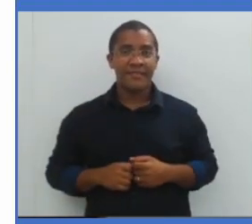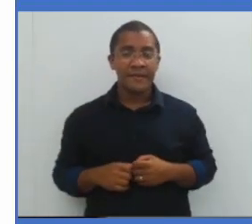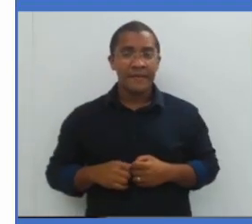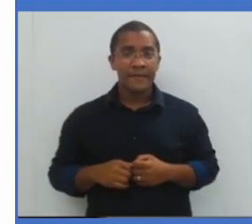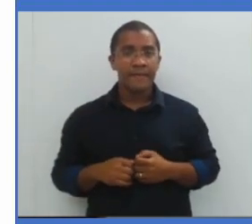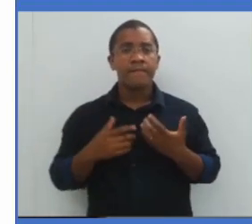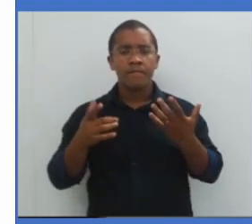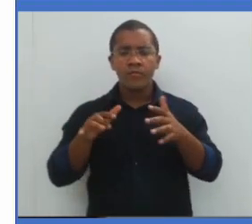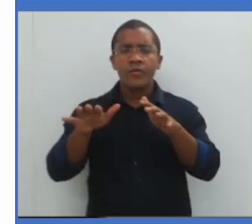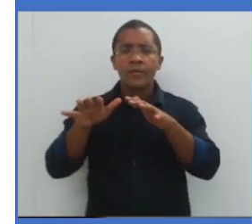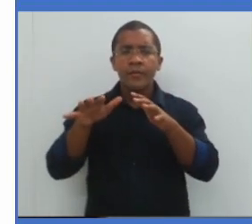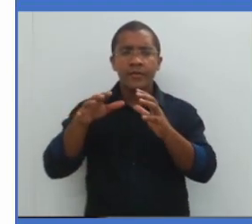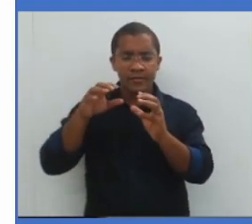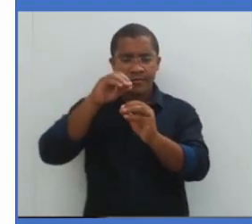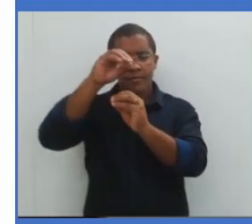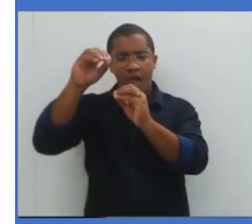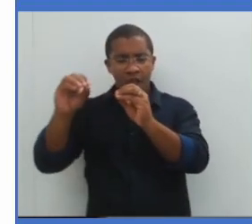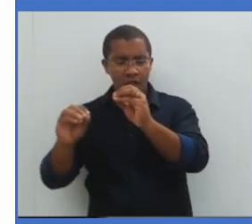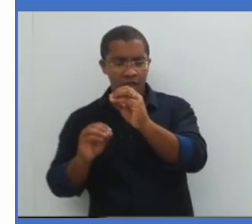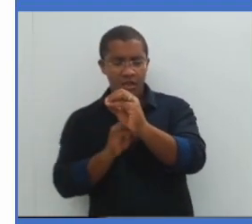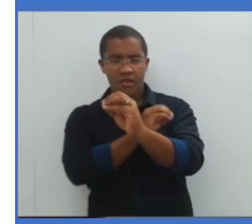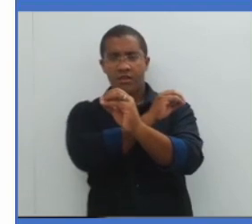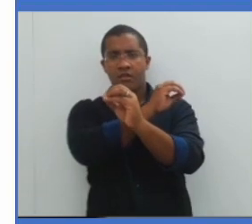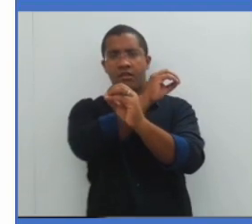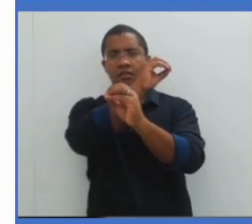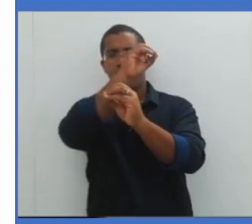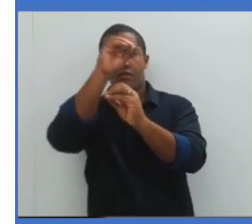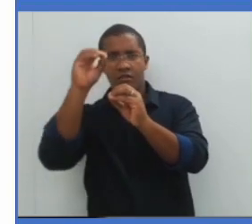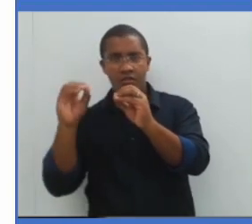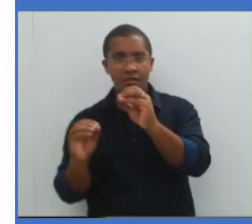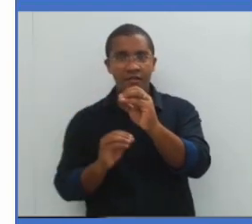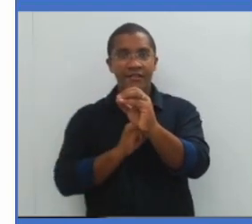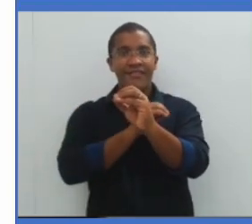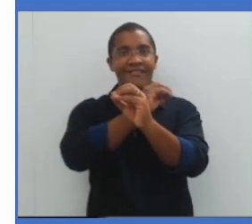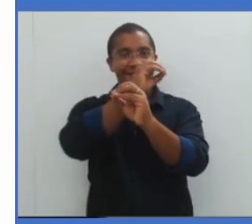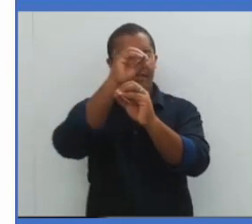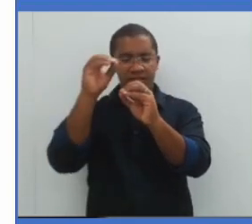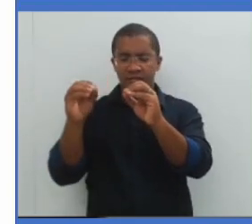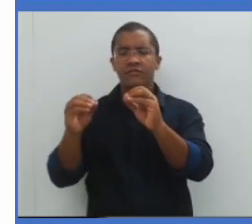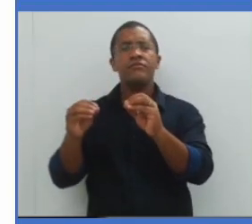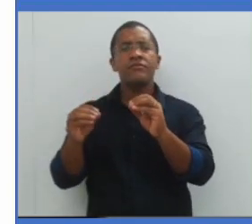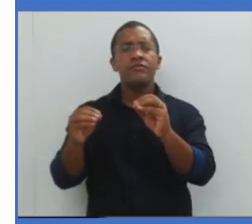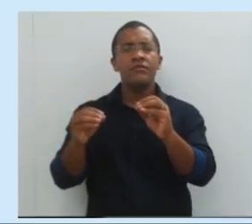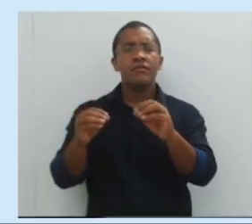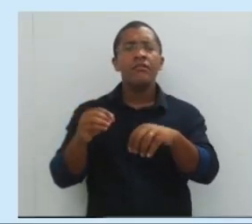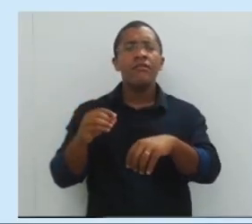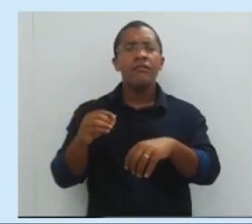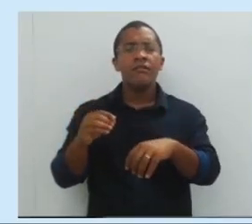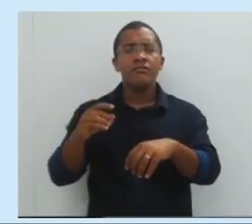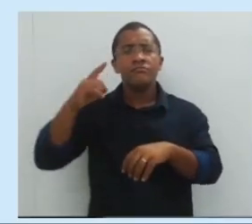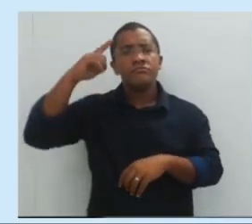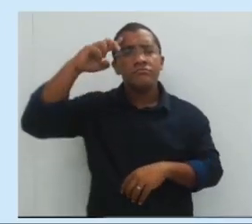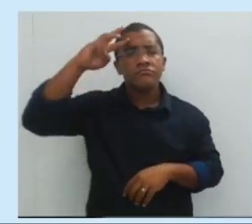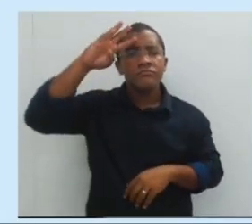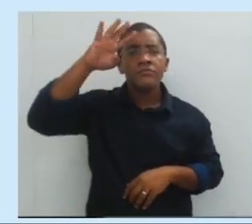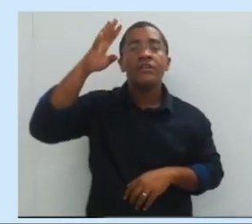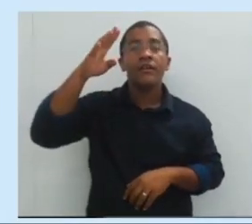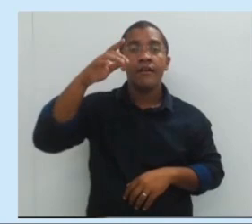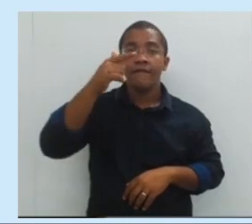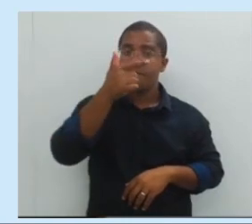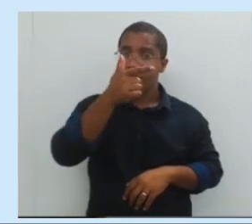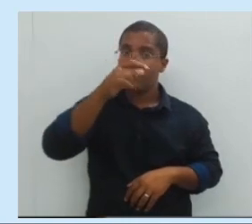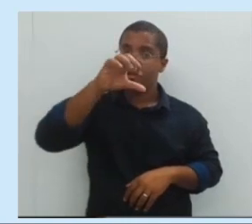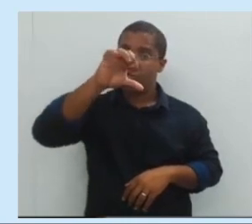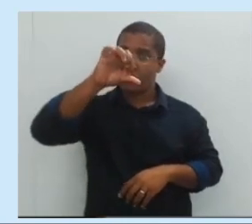esse movimento de revolução vai levar cerca de 29 dias